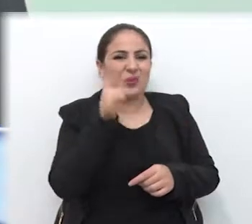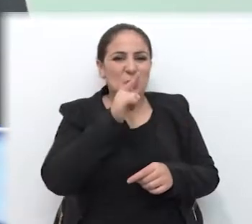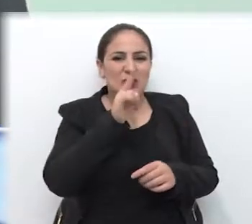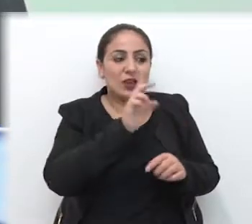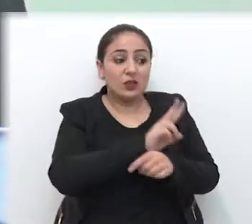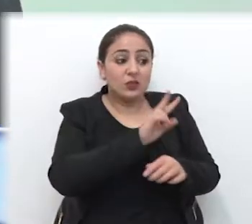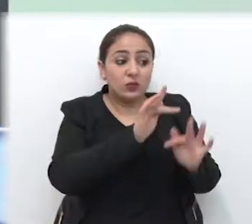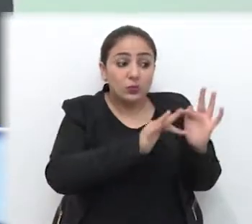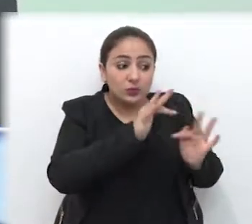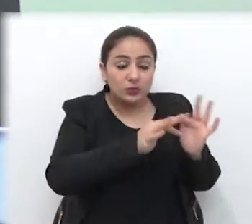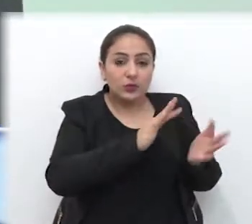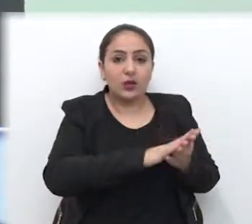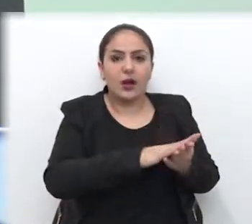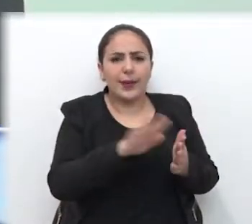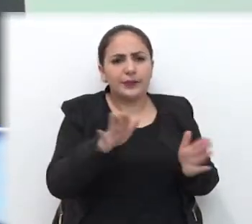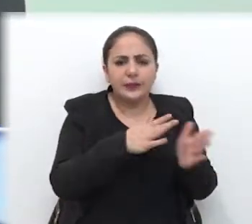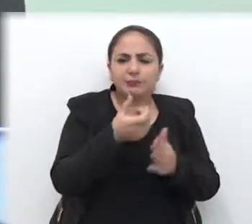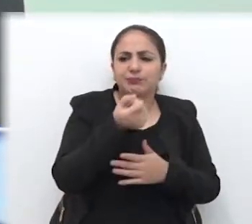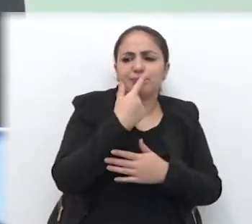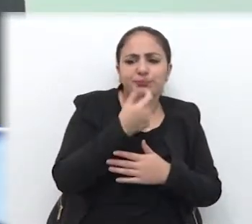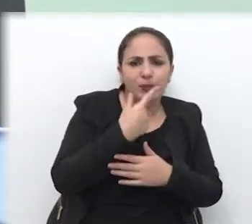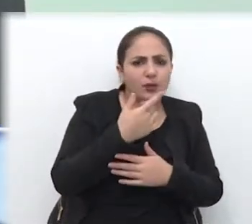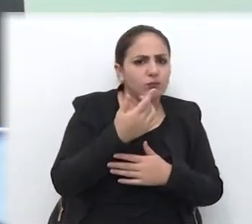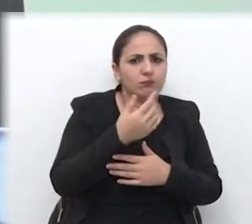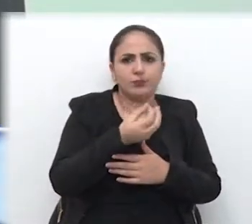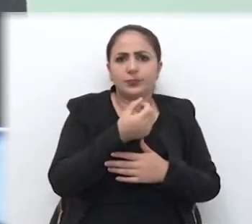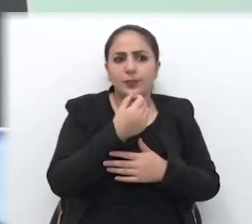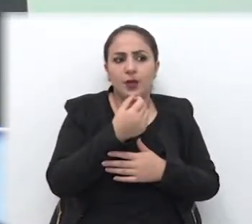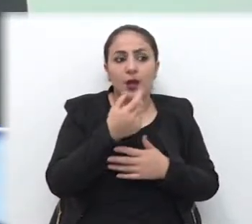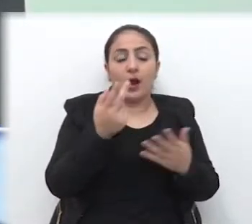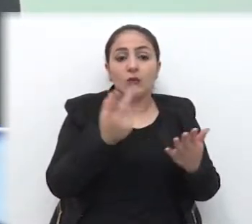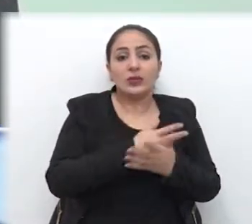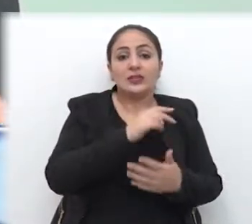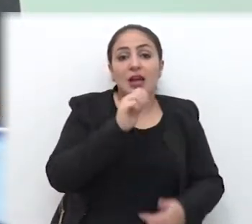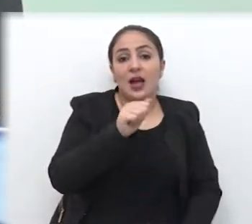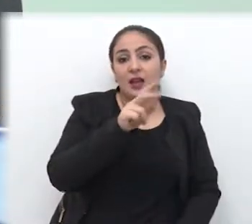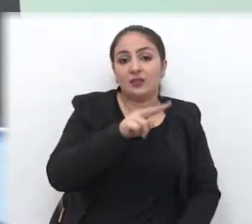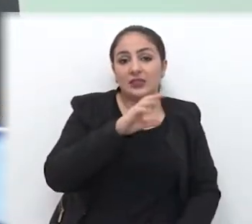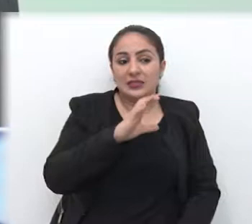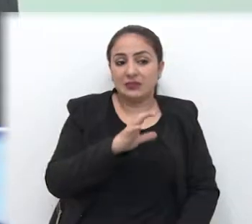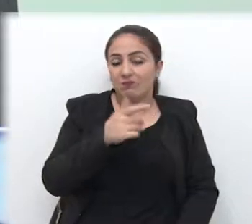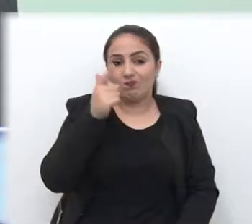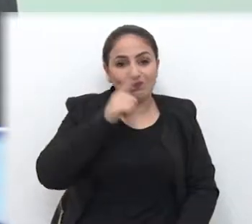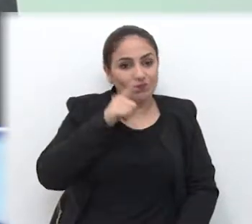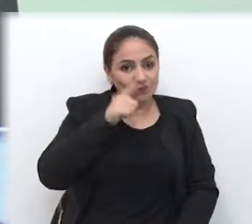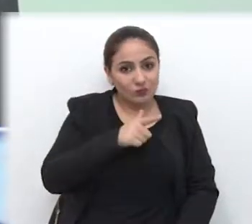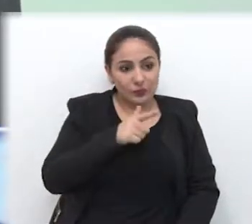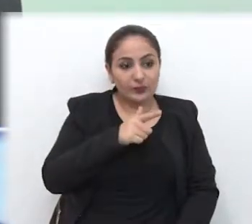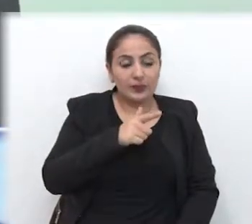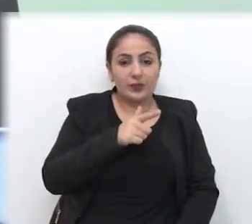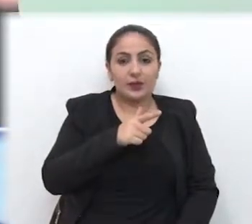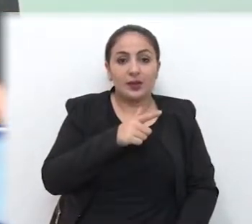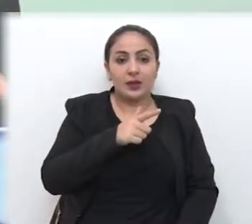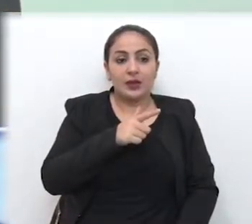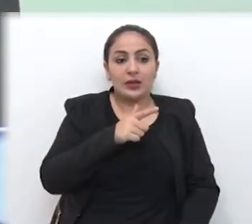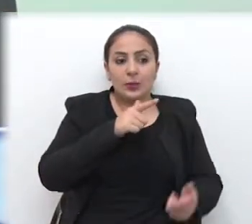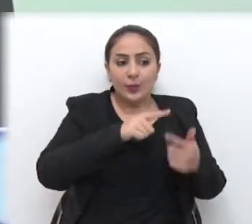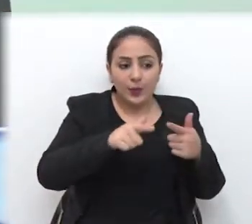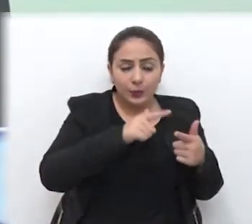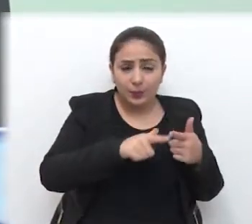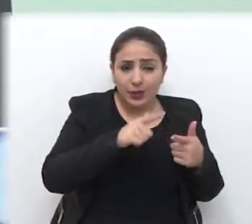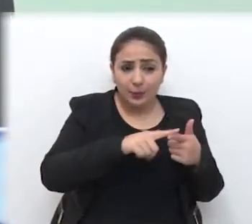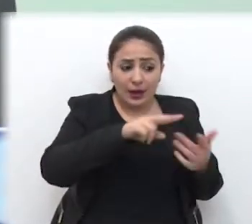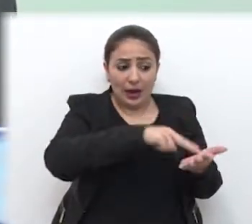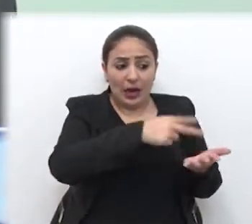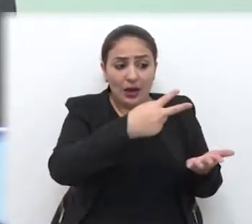e o idoso às vezes não toma o remédio, acaba tendo um AVC por não tomar o medicamento, acaba tendo uma queda por